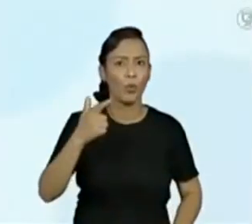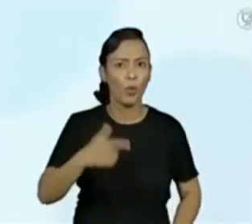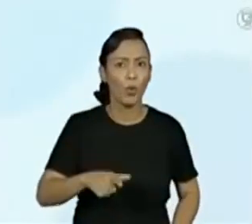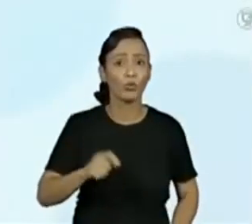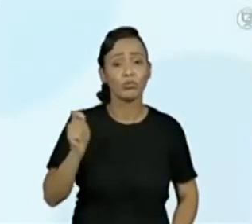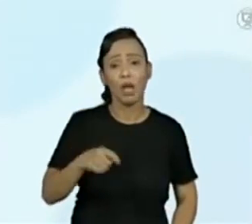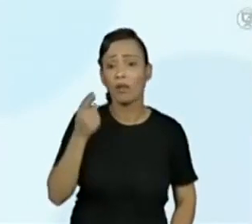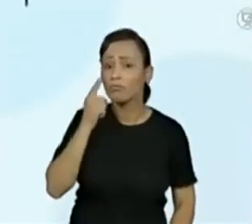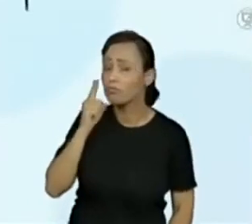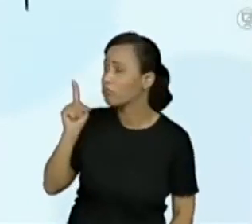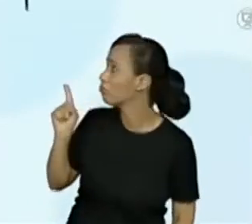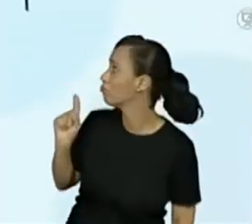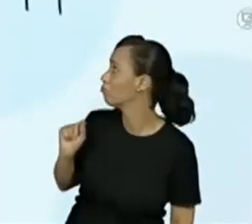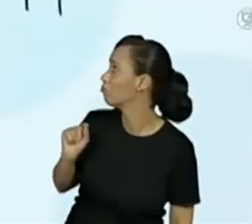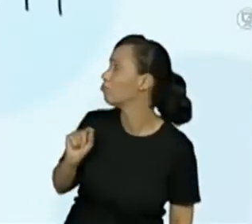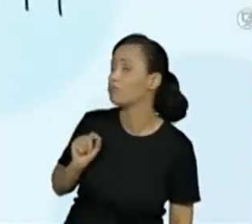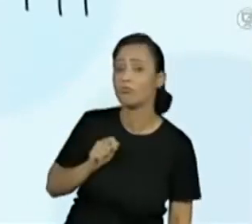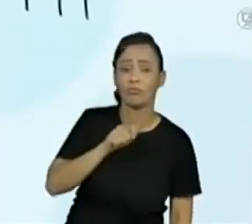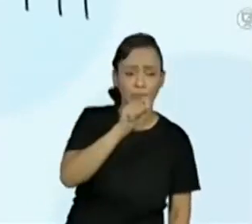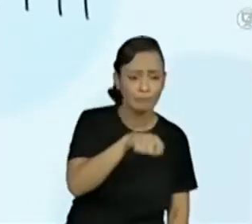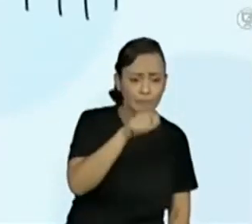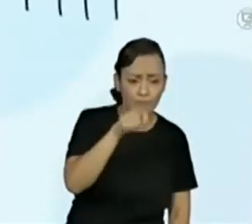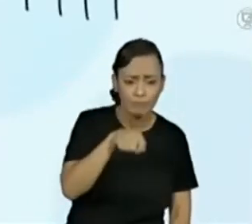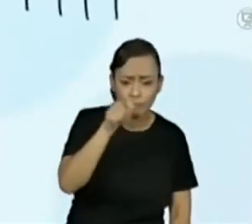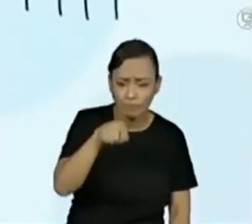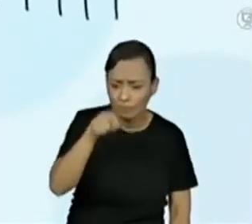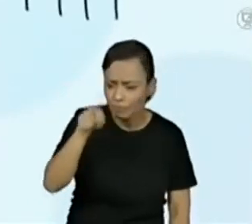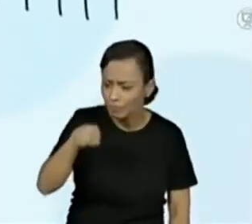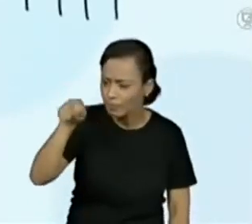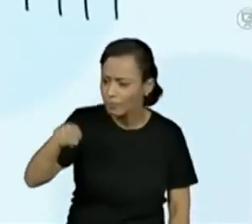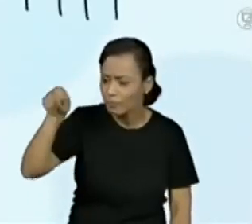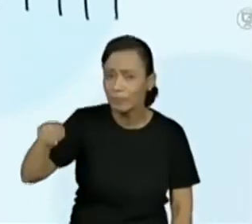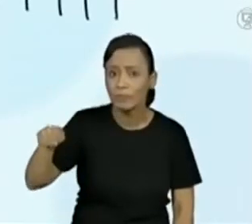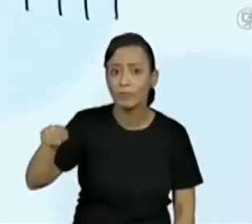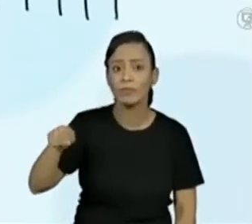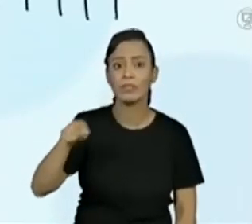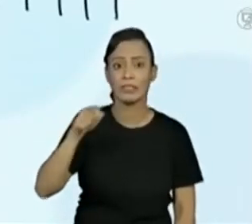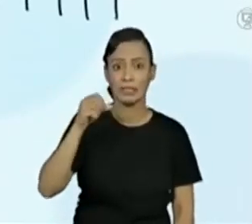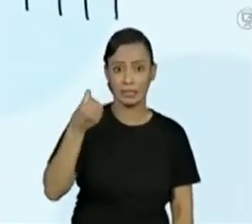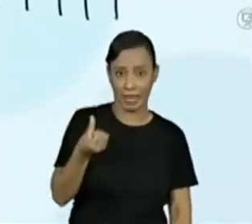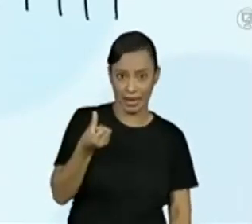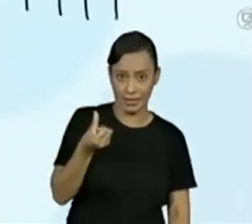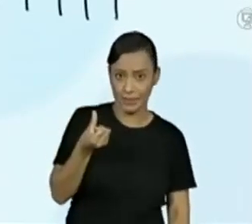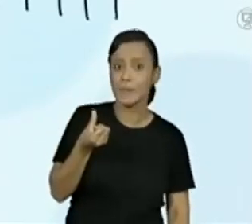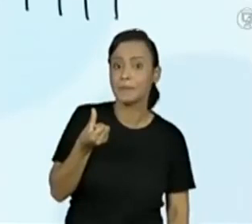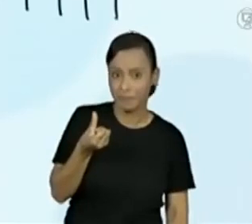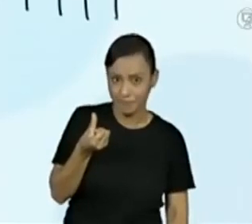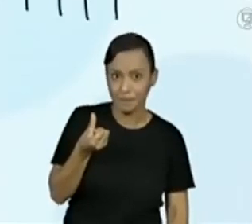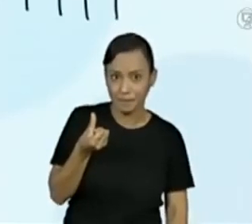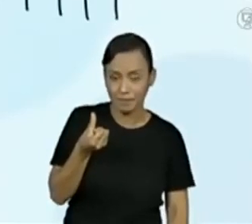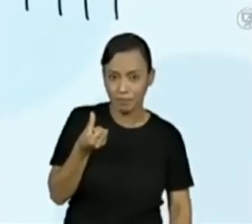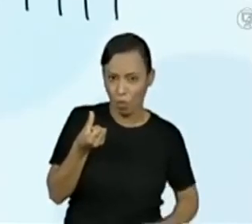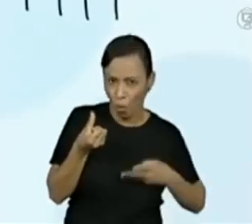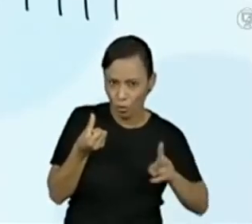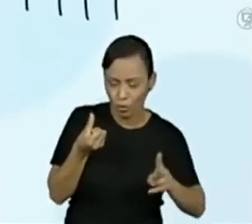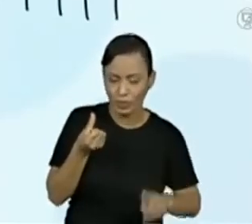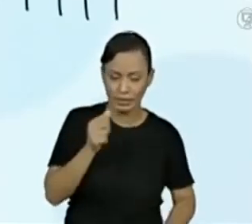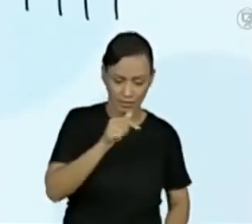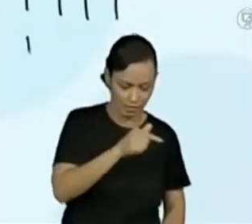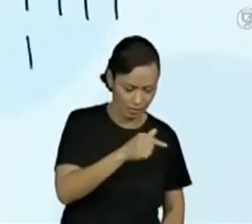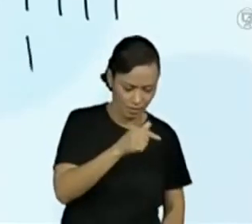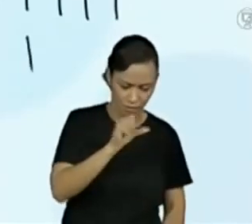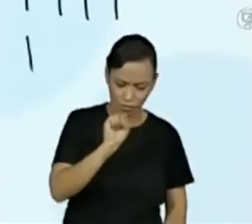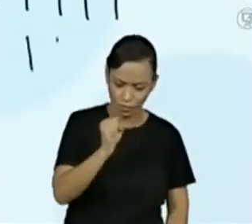né? Um, dois, três, quatro, cinco, seis. Já contei aqui, seis. Vou continuar. Sete,